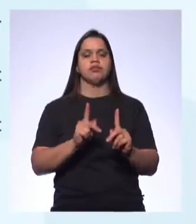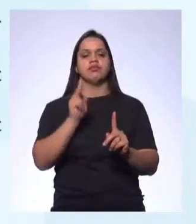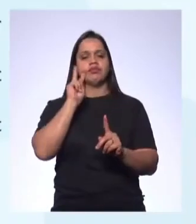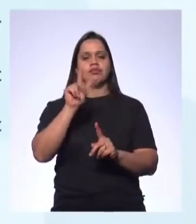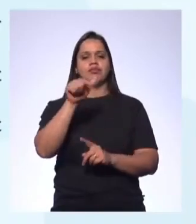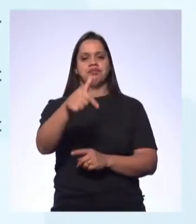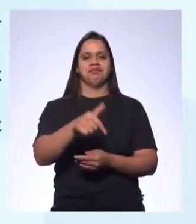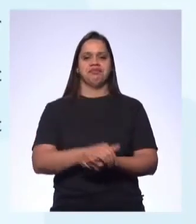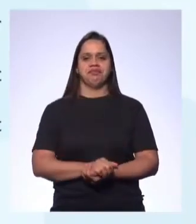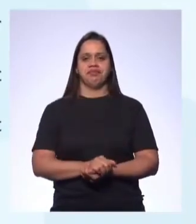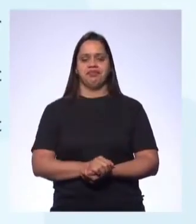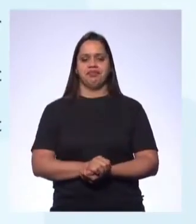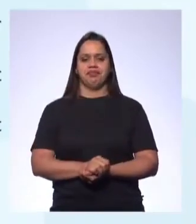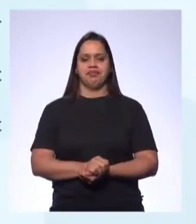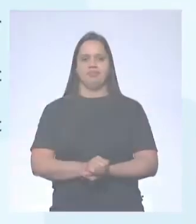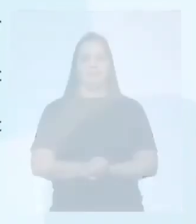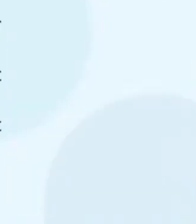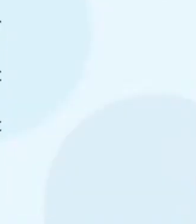daqui a pouco.